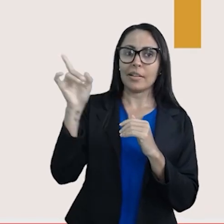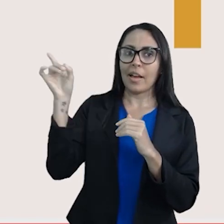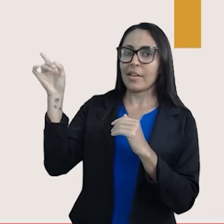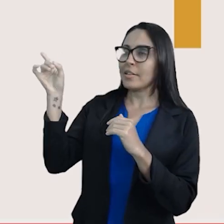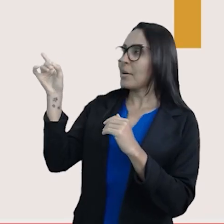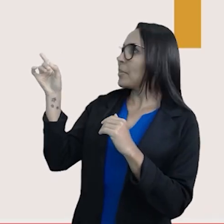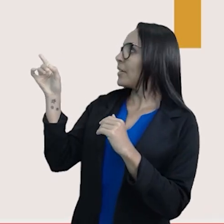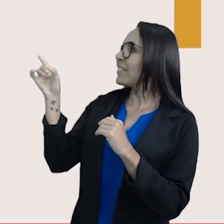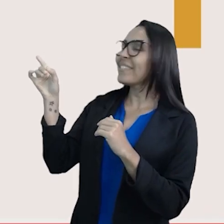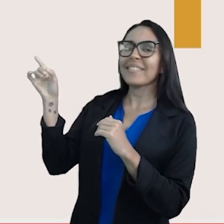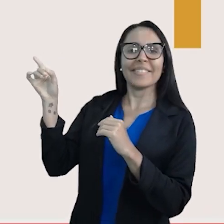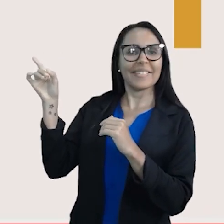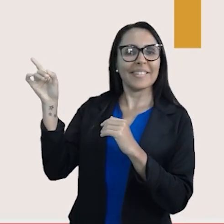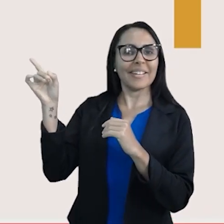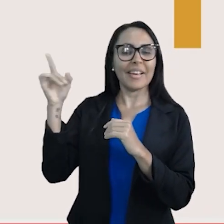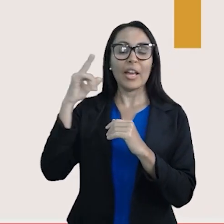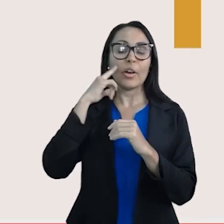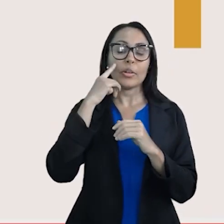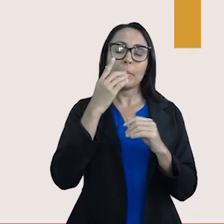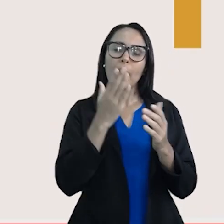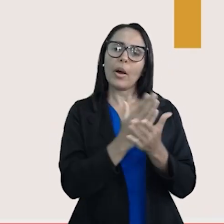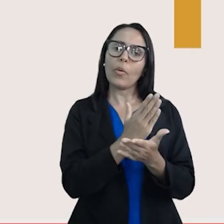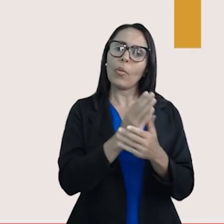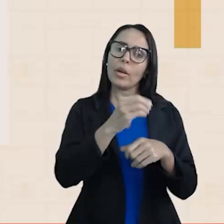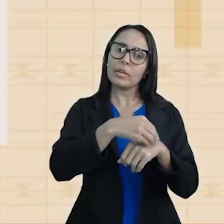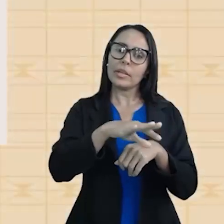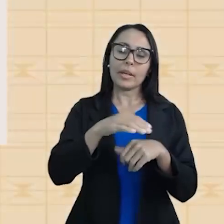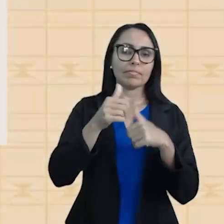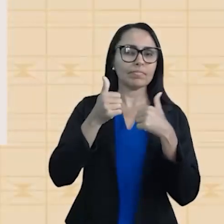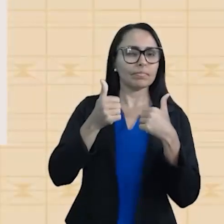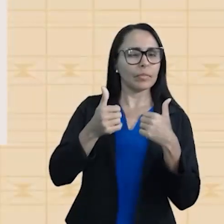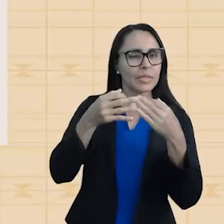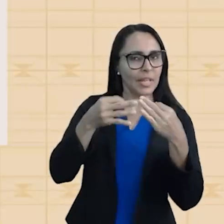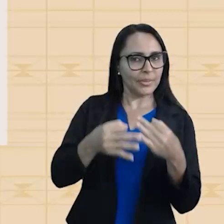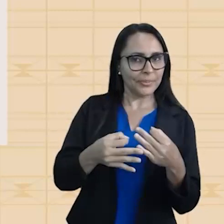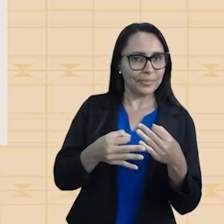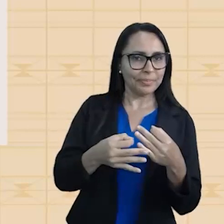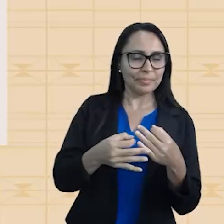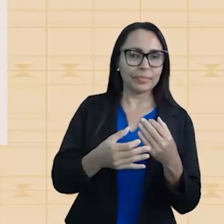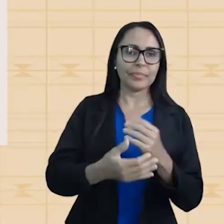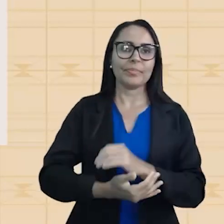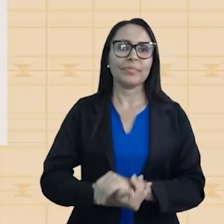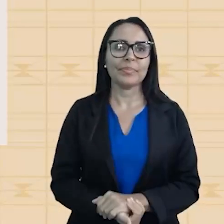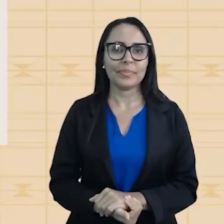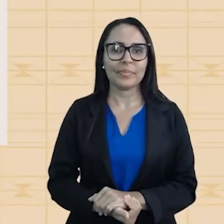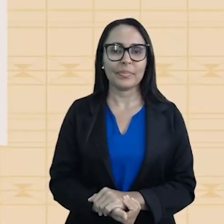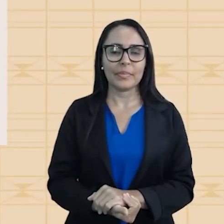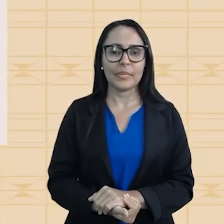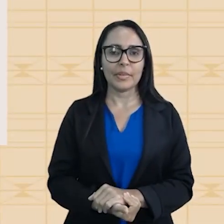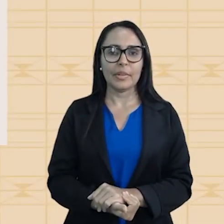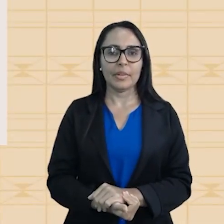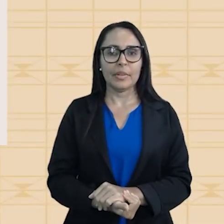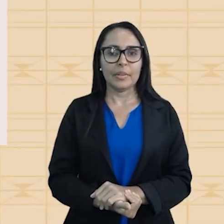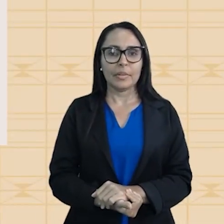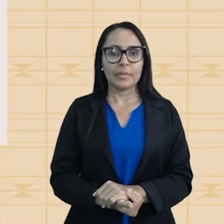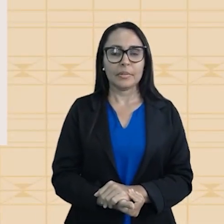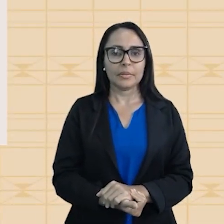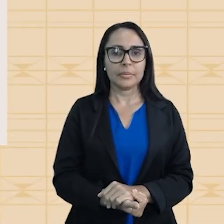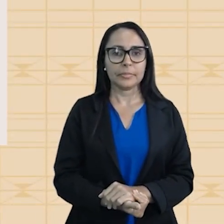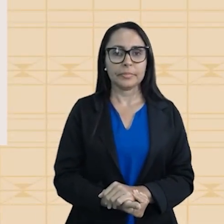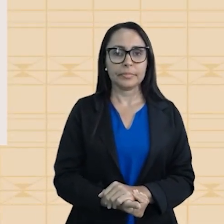.franciscooutinho. Eu te dou também algumas dicas lá. Tudo certinho? Tudo beleza? Sem mais delonga, vem comigo.